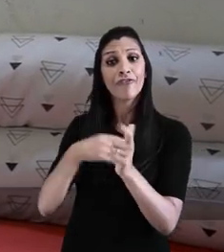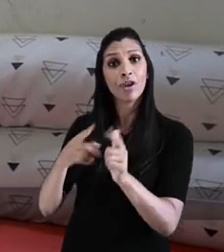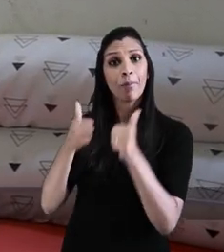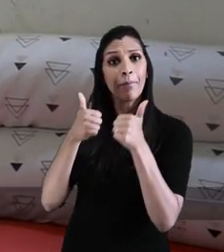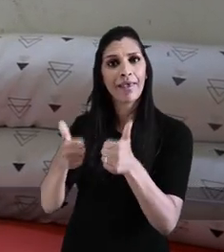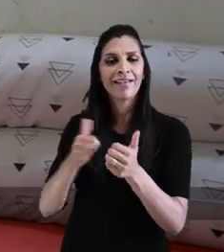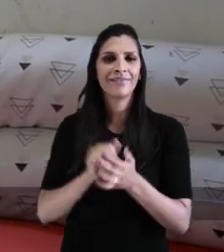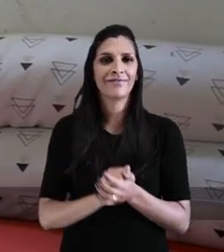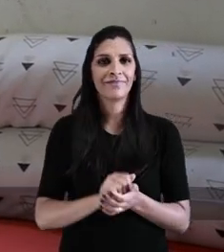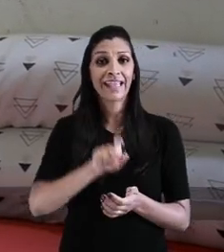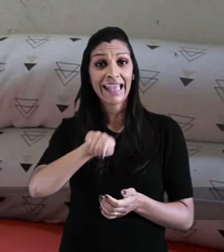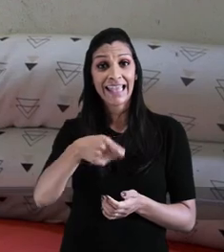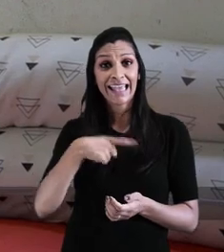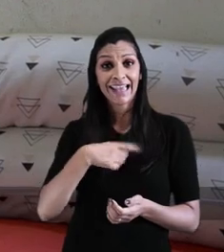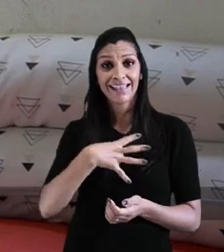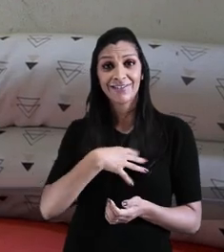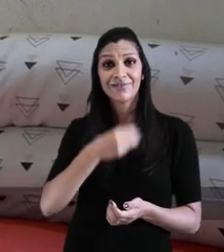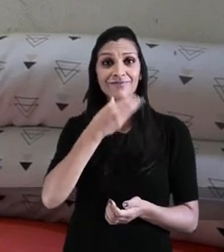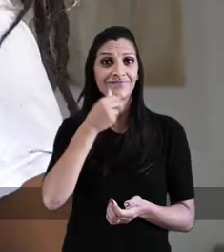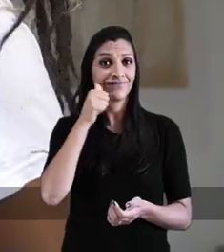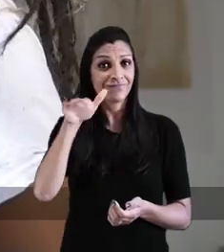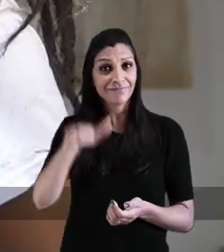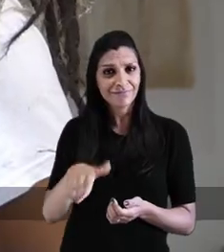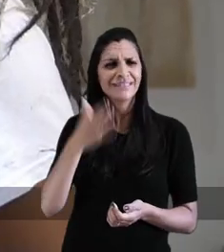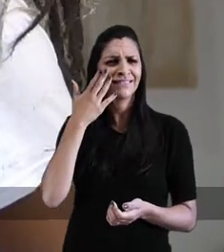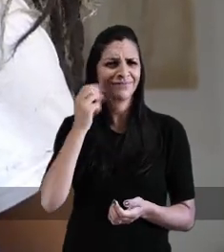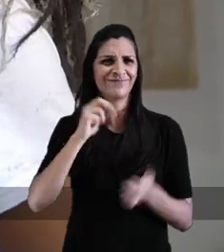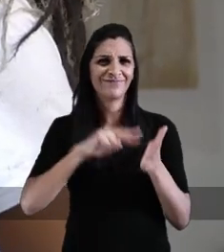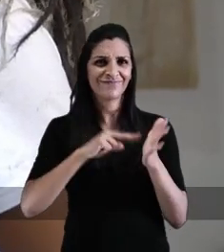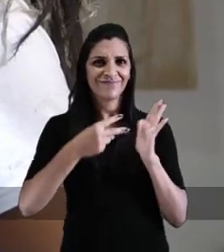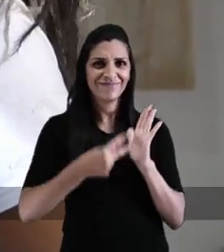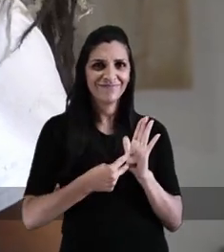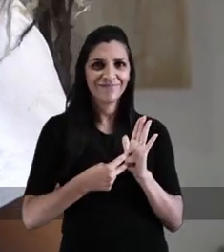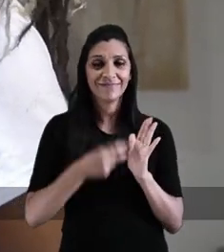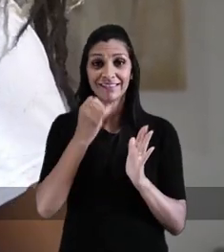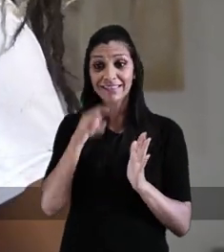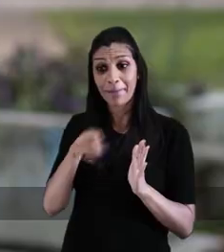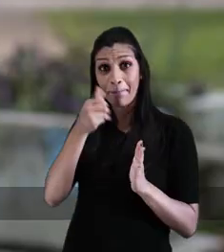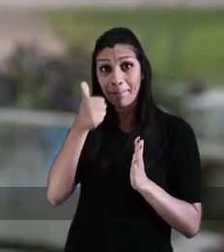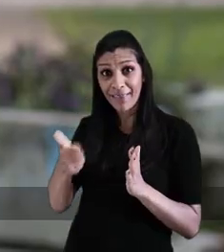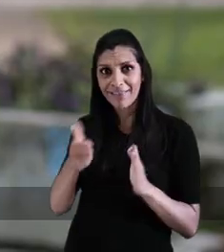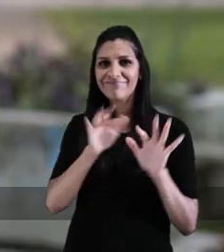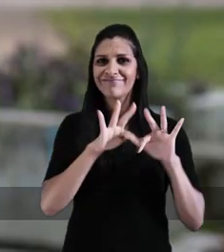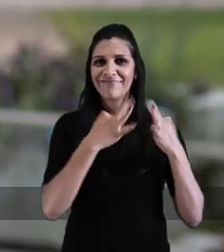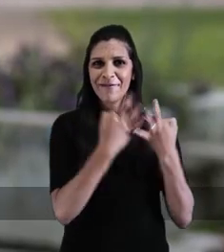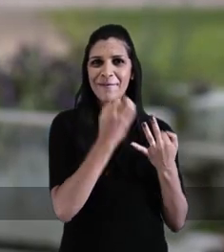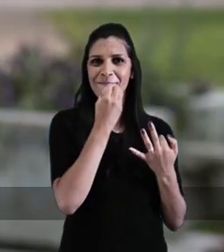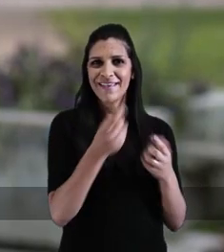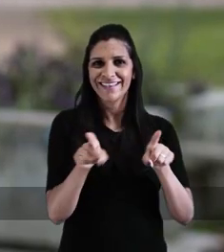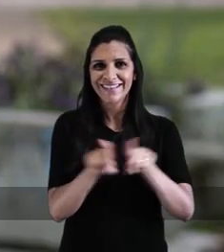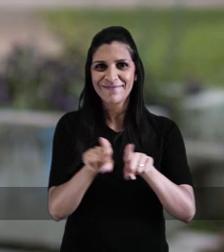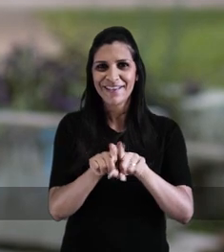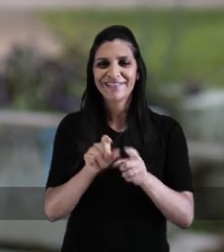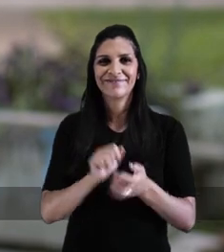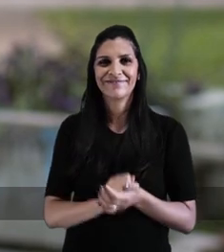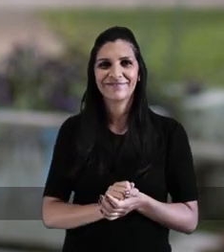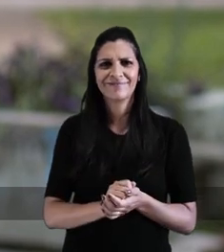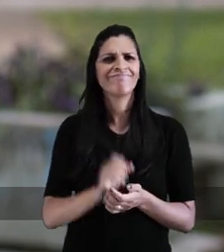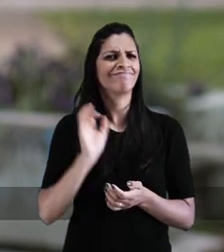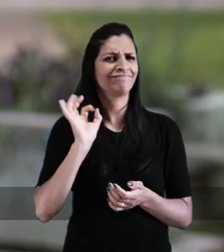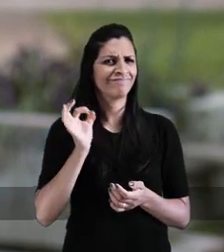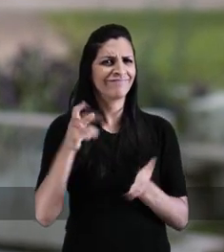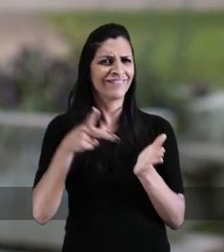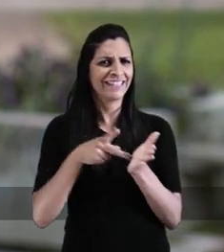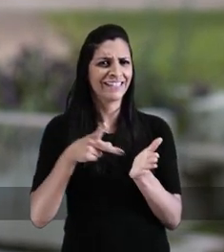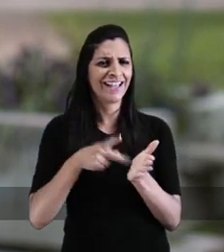integral sem se preocupar com o que o teu filho tá. Quem tem uma filha ou um filho pequeno sabe o que isso significa. Quando eles estão